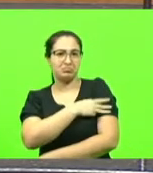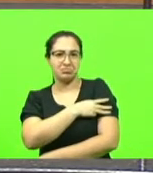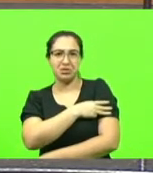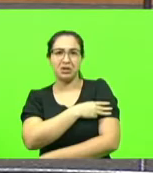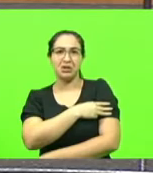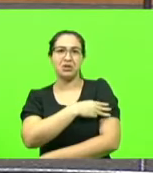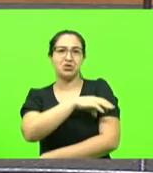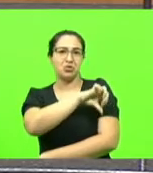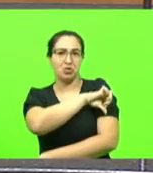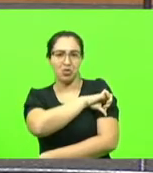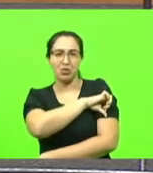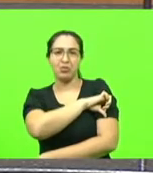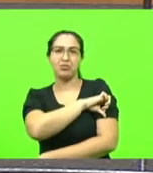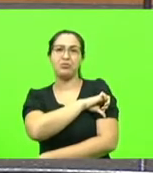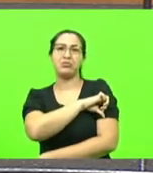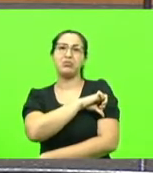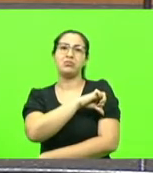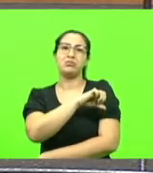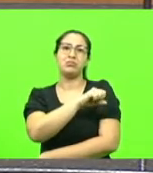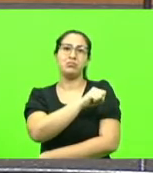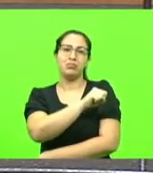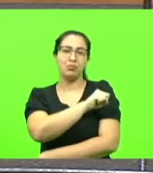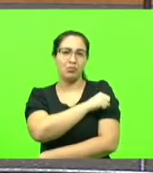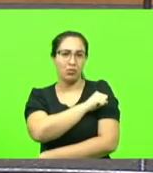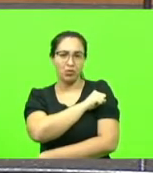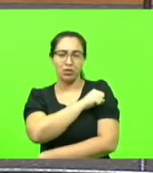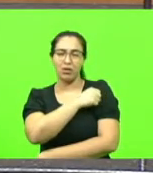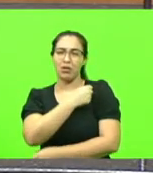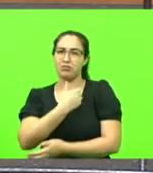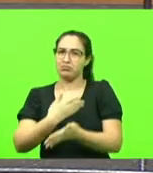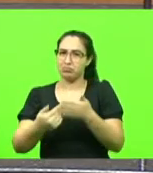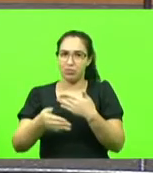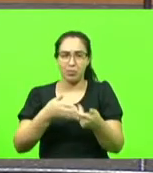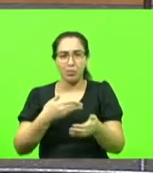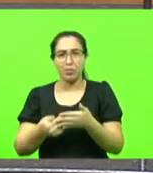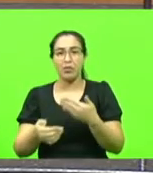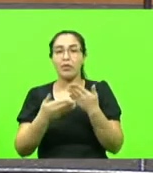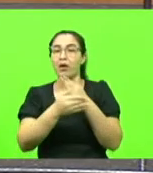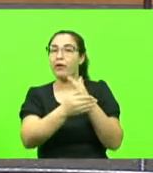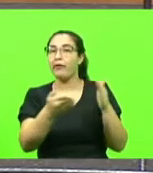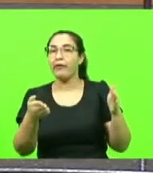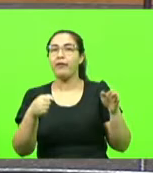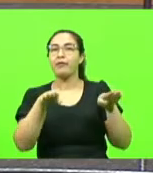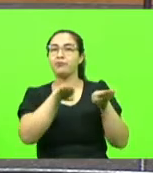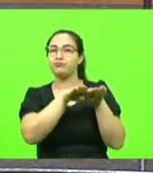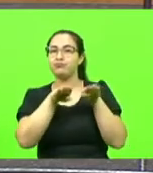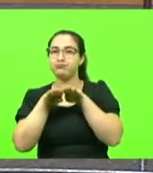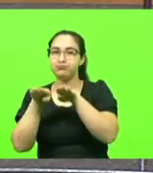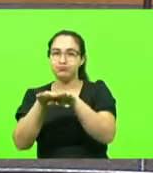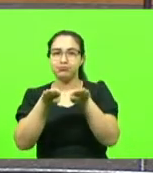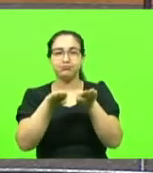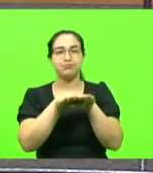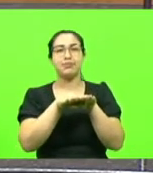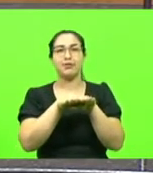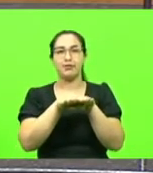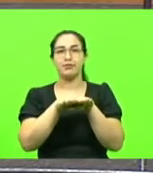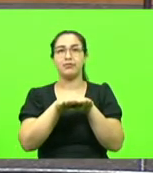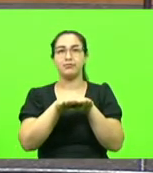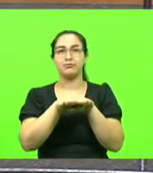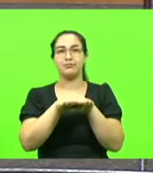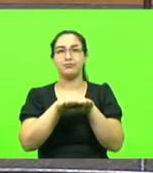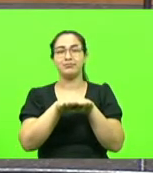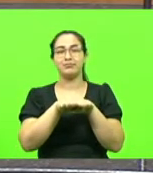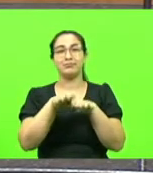ensino médio, para que estejam em igualdade do que aqueles que estudam nas